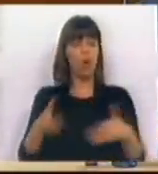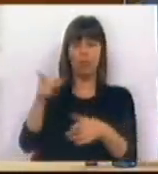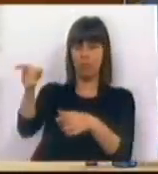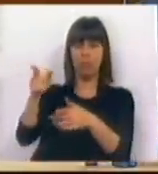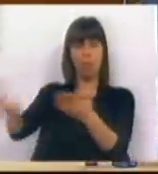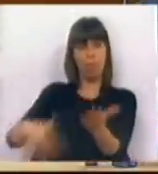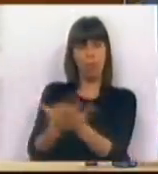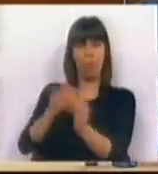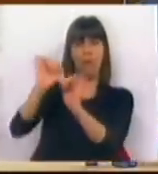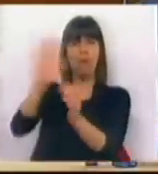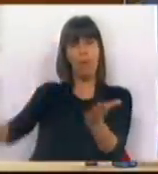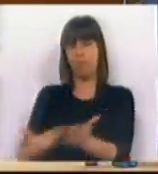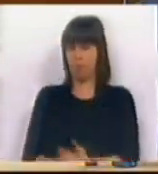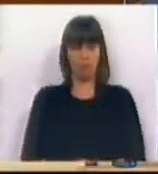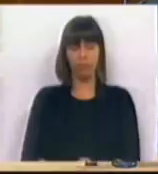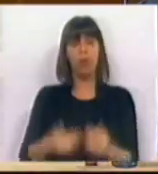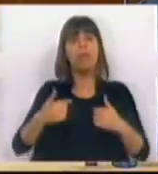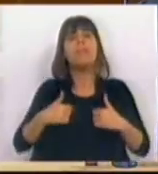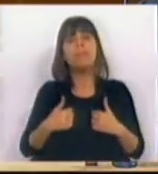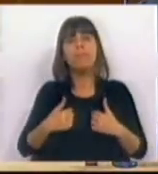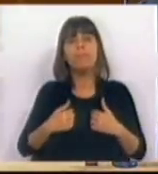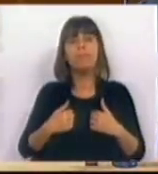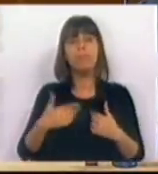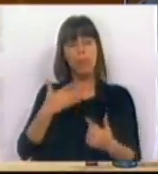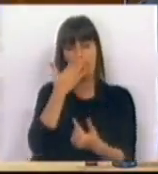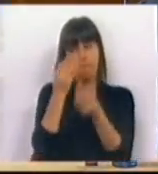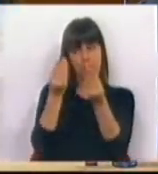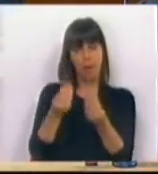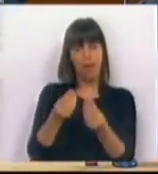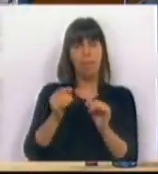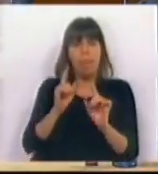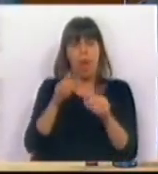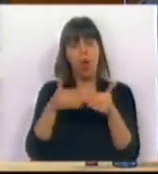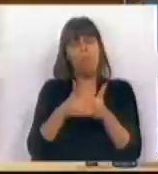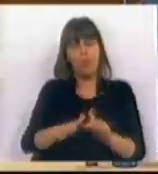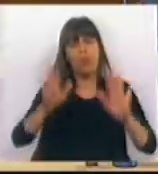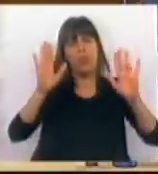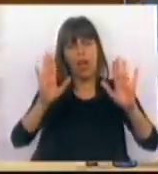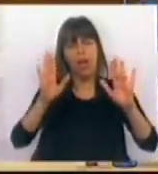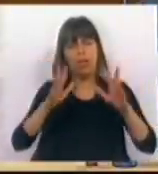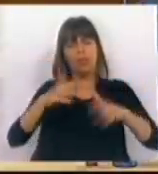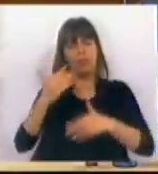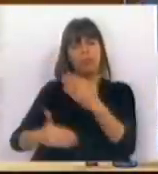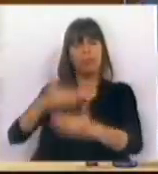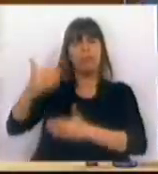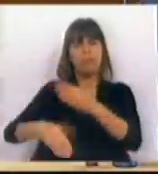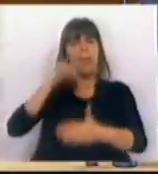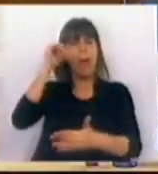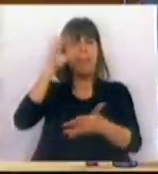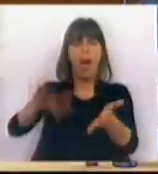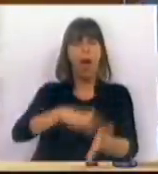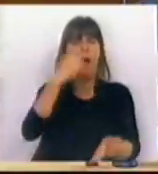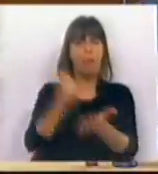que os senhores propõem e que, tanto quanto me quis parecer, mas, enfim, este é um processo ainda em desenvolvimento que não está